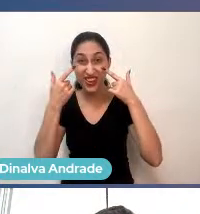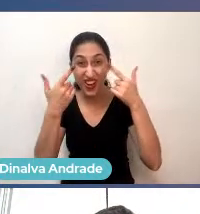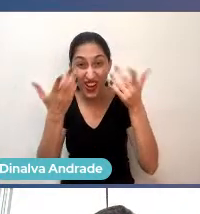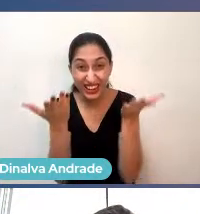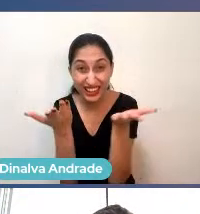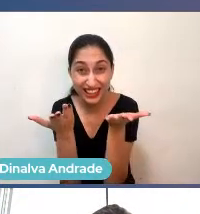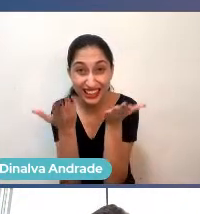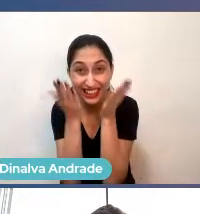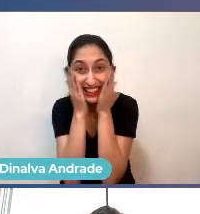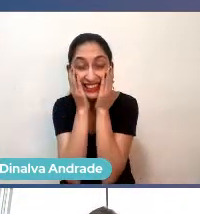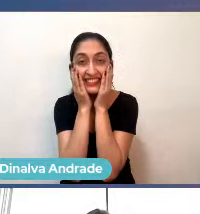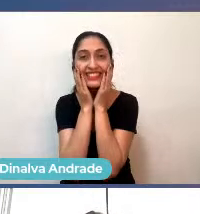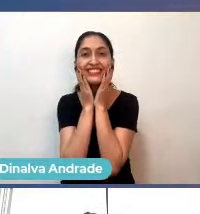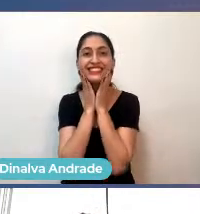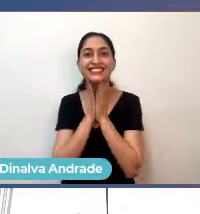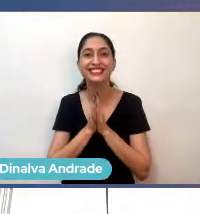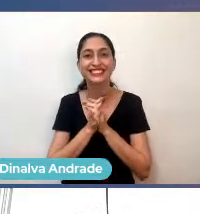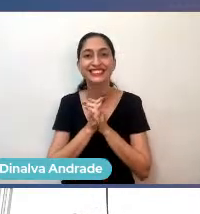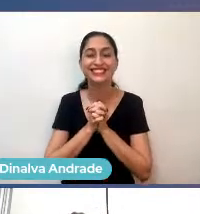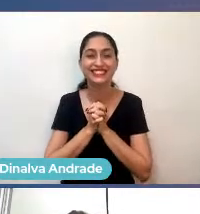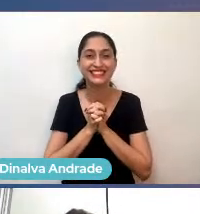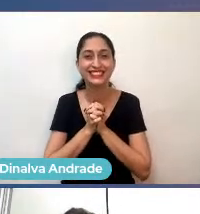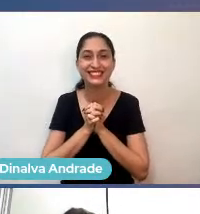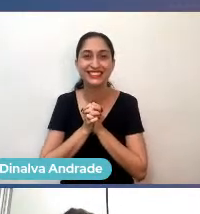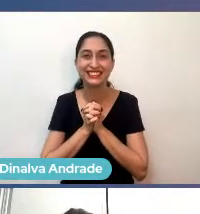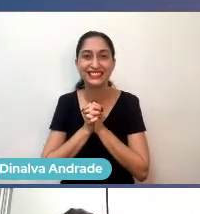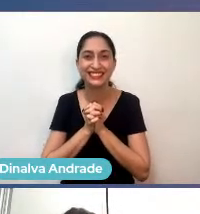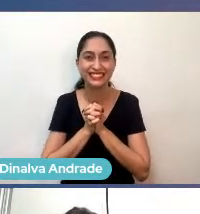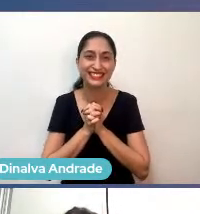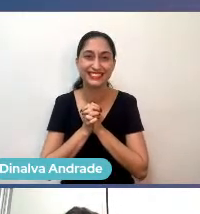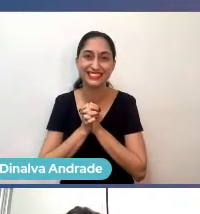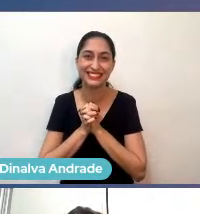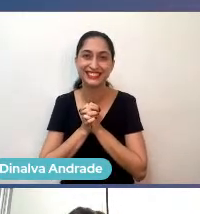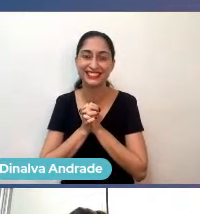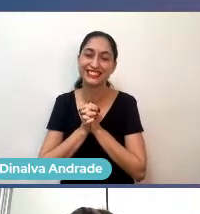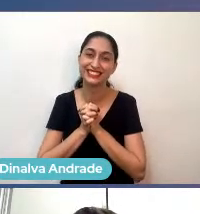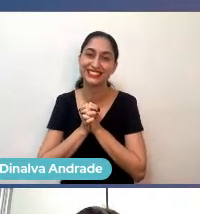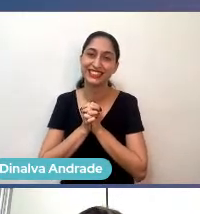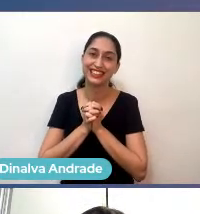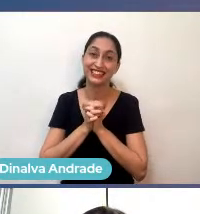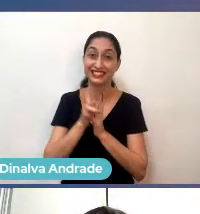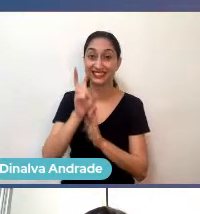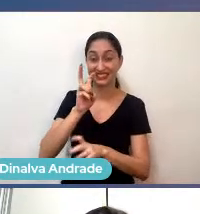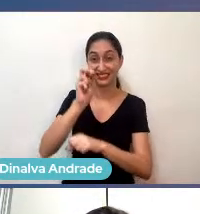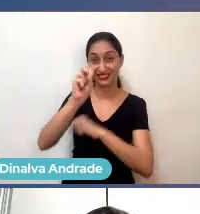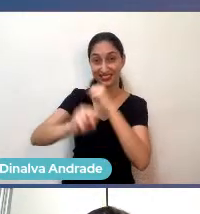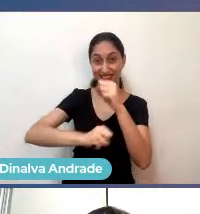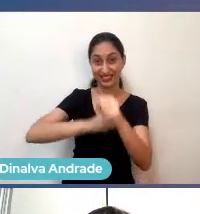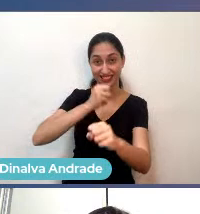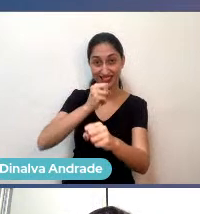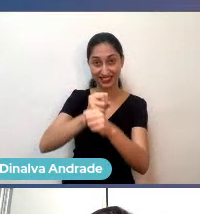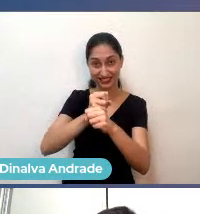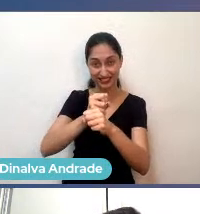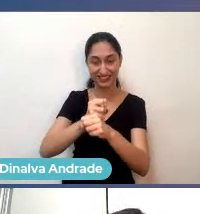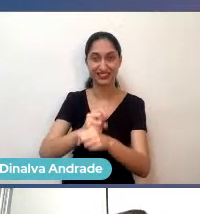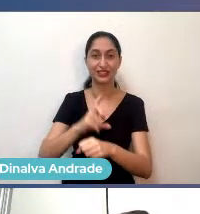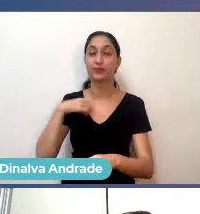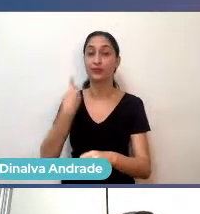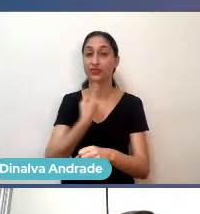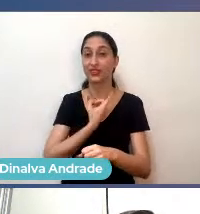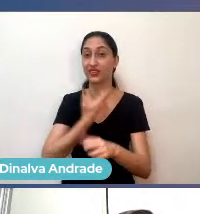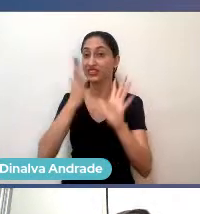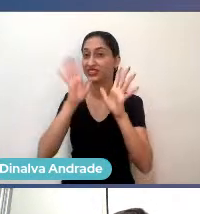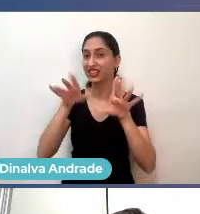gente, e aí a gente tinha lá, depois de cinco anos, a gente, que já estava numa